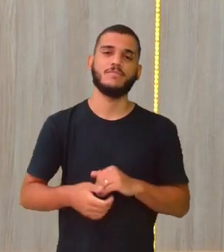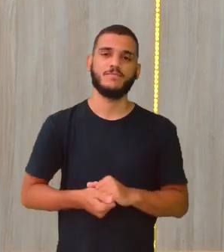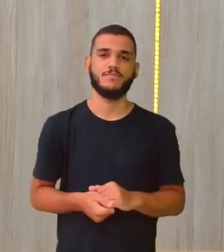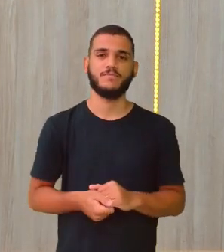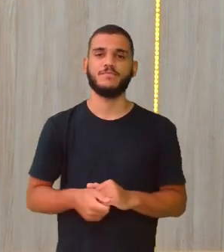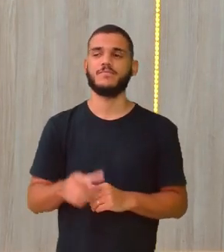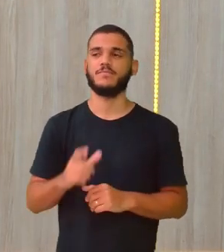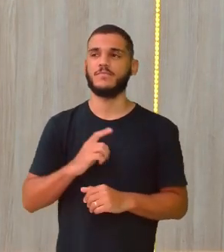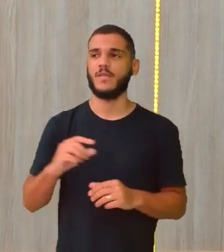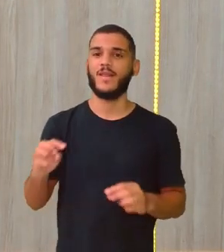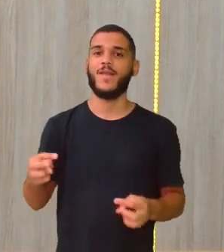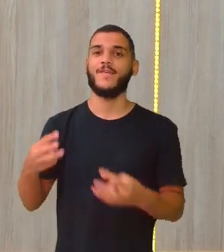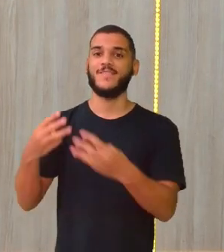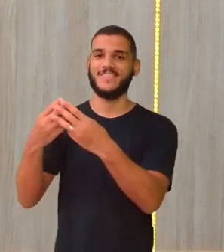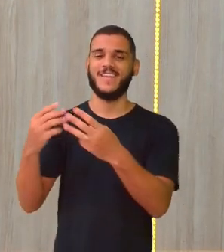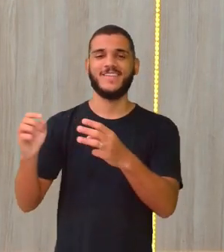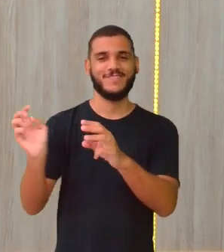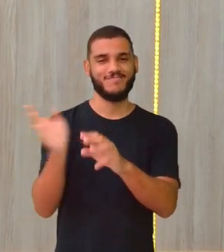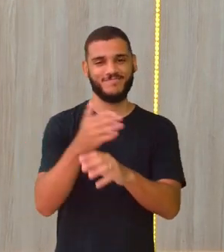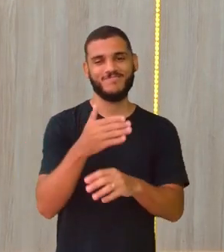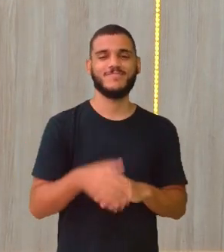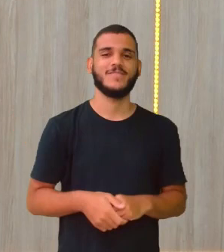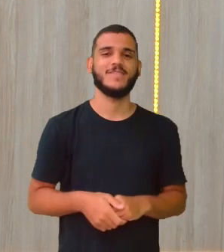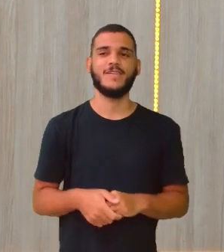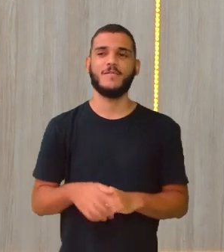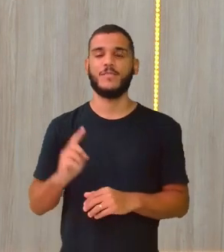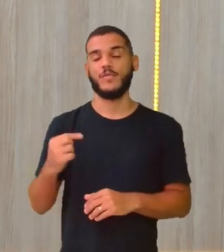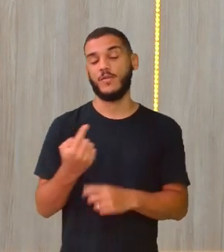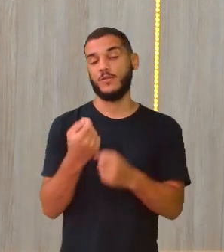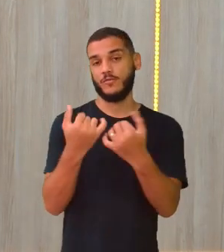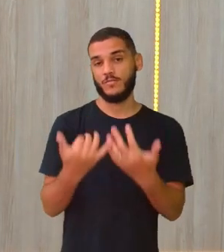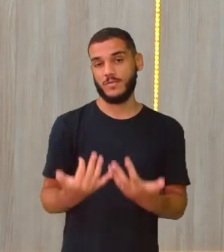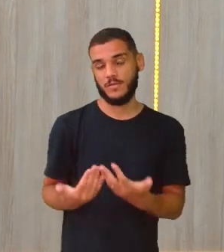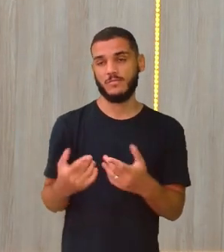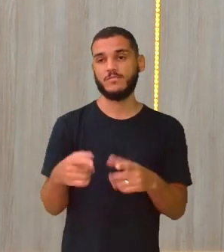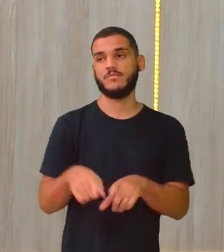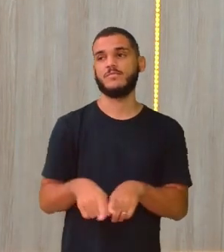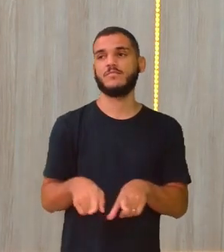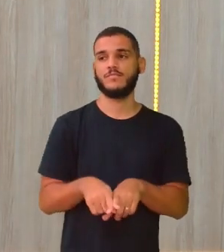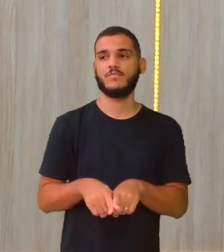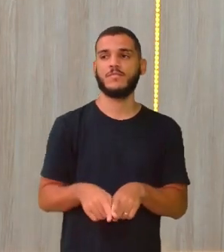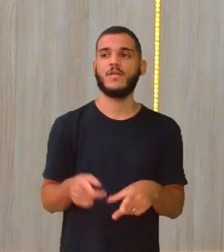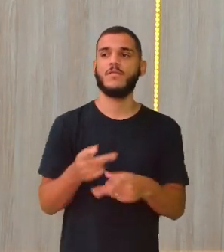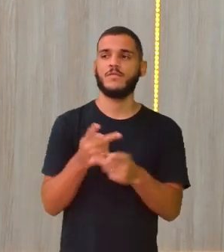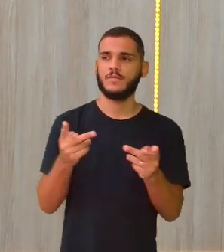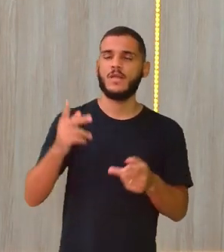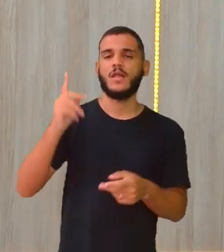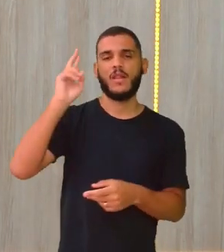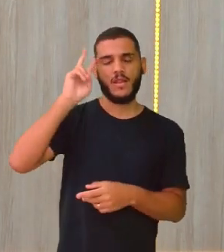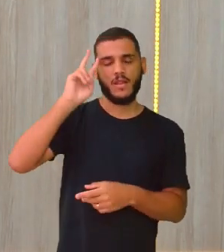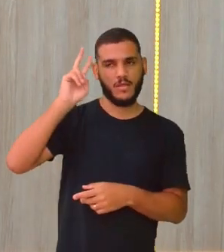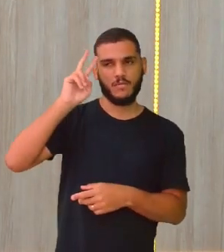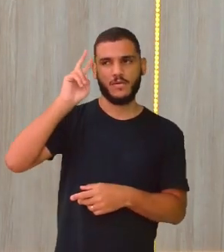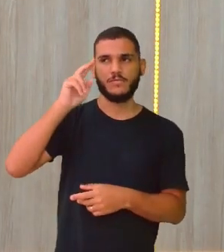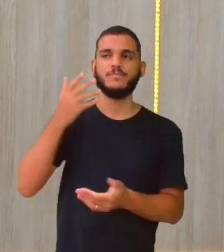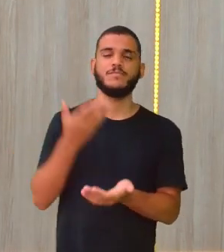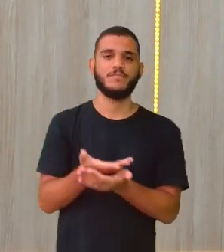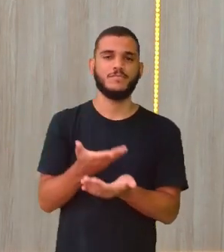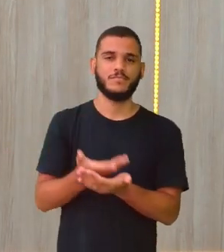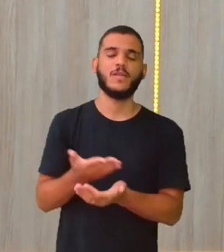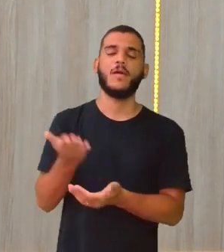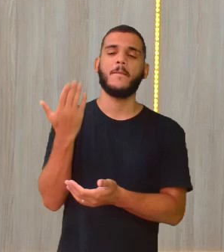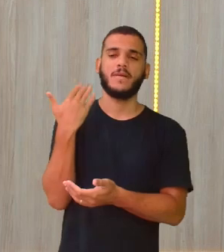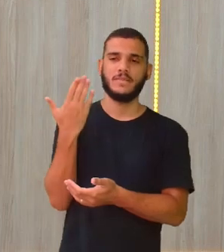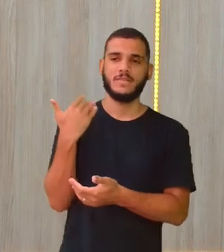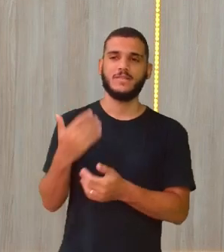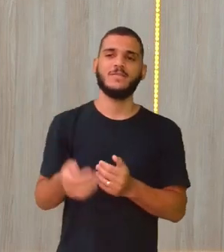A gente vai dialogando sobre isso, Isa. Então, vocês se lembram, nas aulas passadas... É,